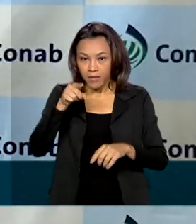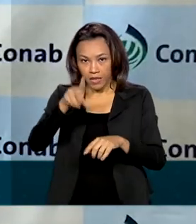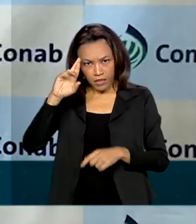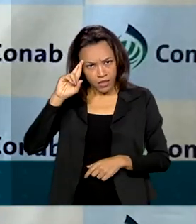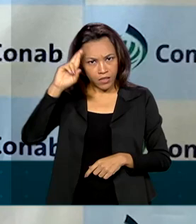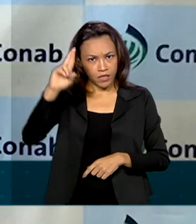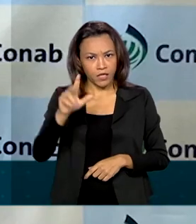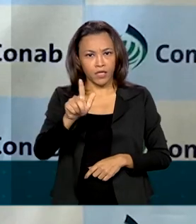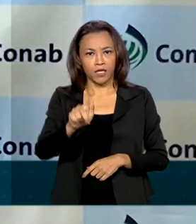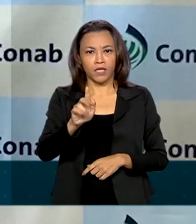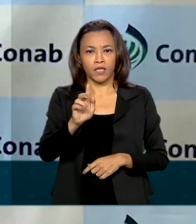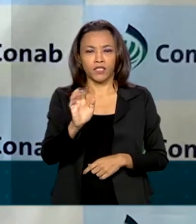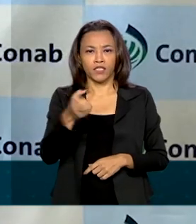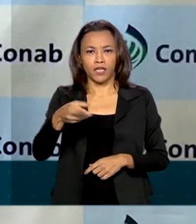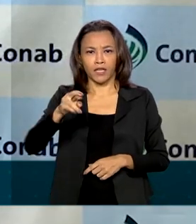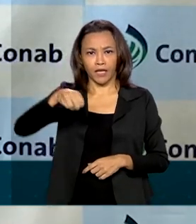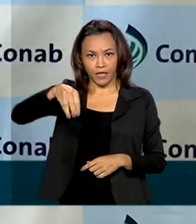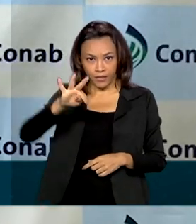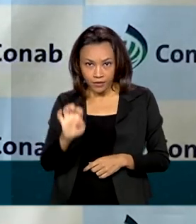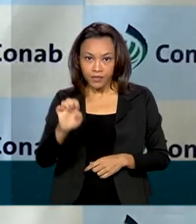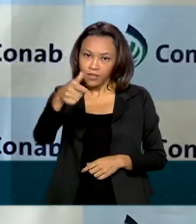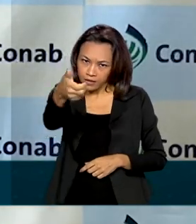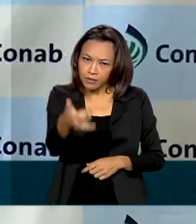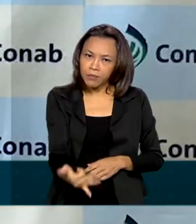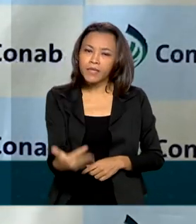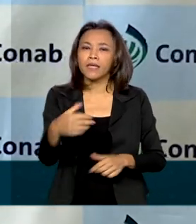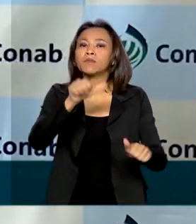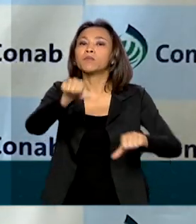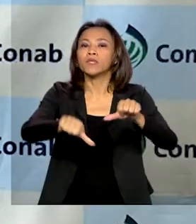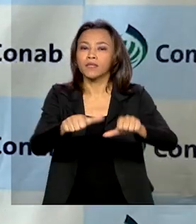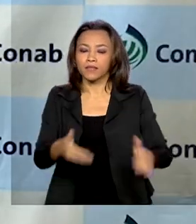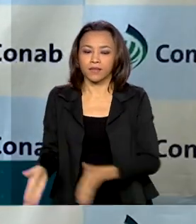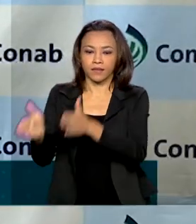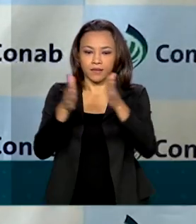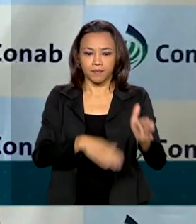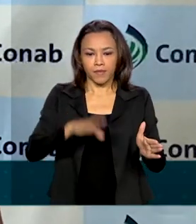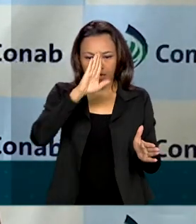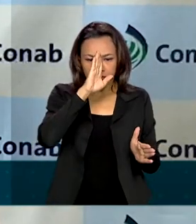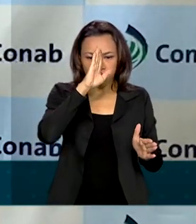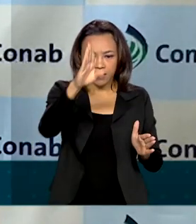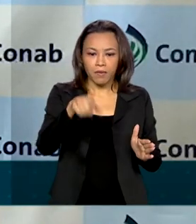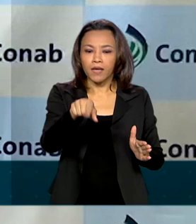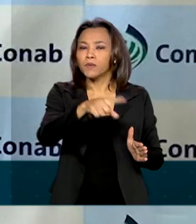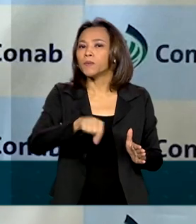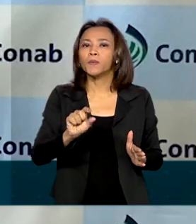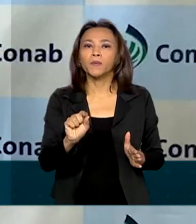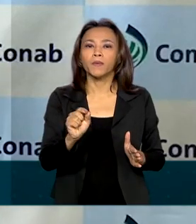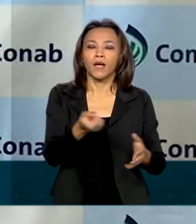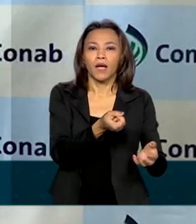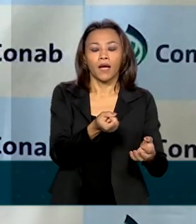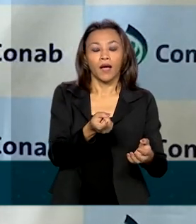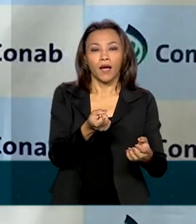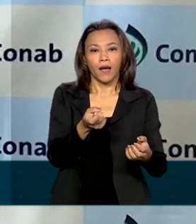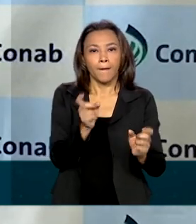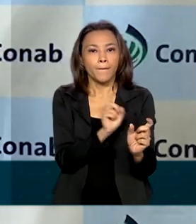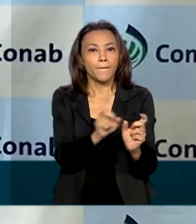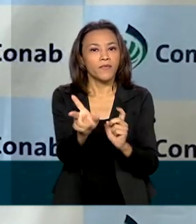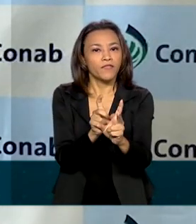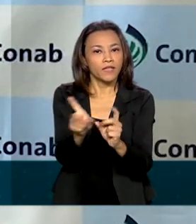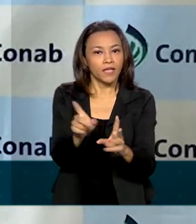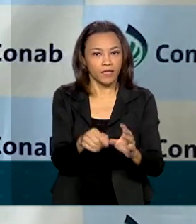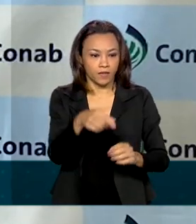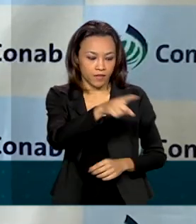Abastecimento explica as mudanças. As duas principais são a vedação de comercialização entre